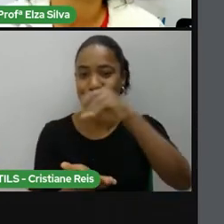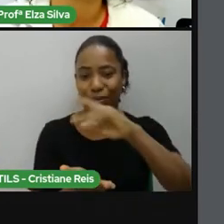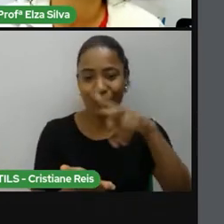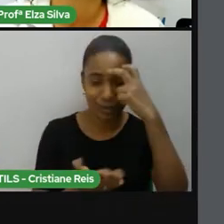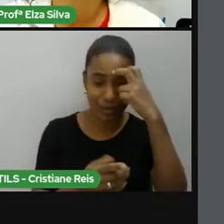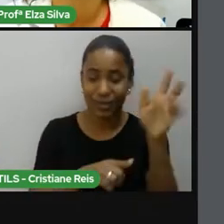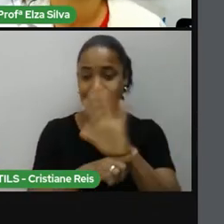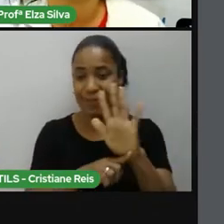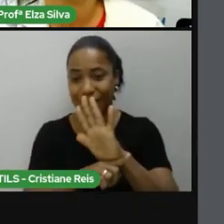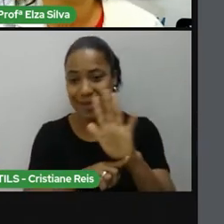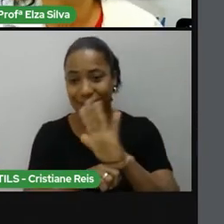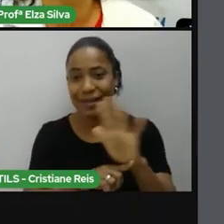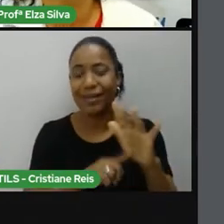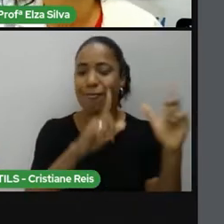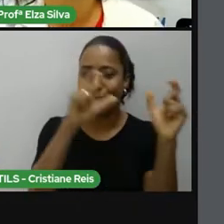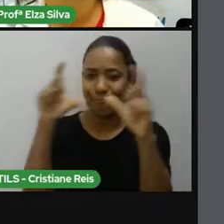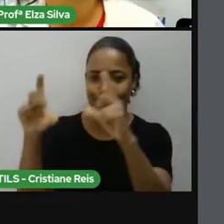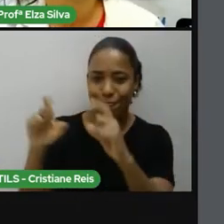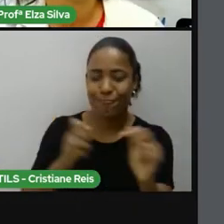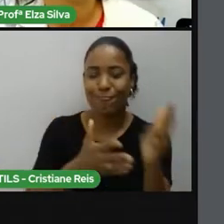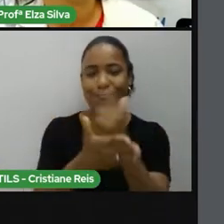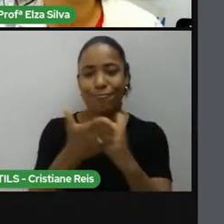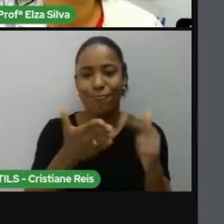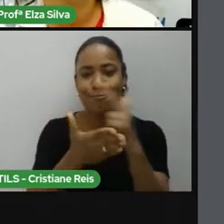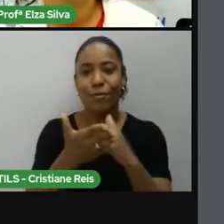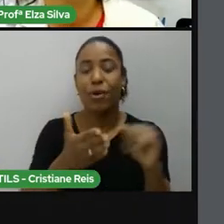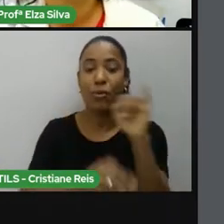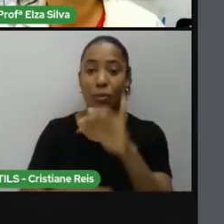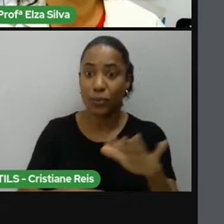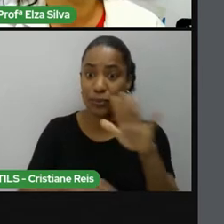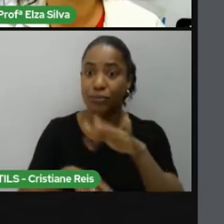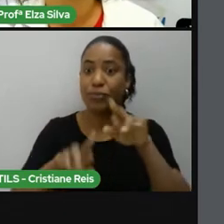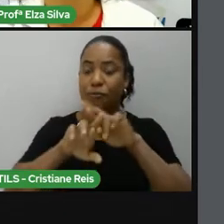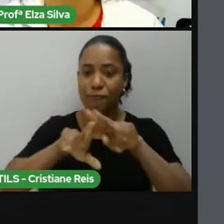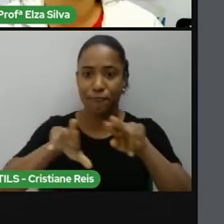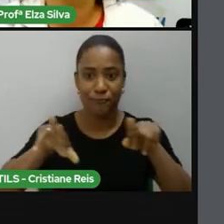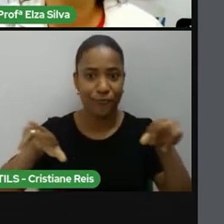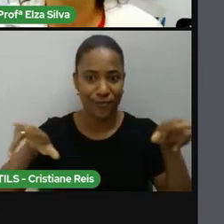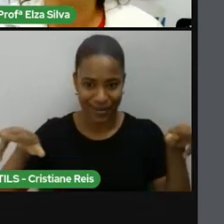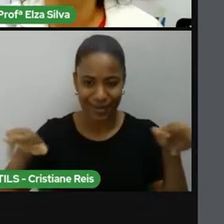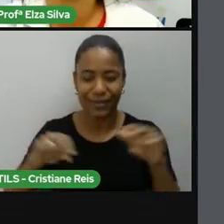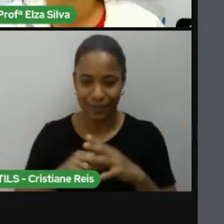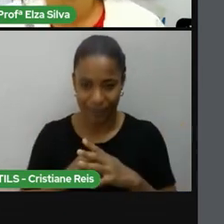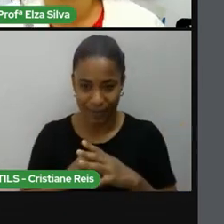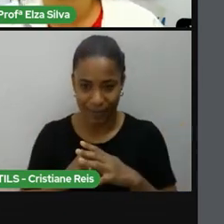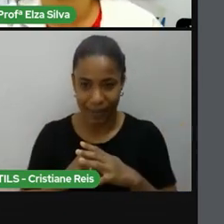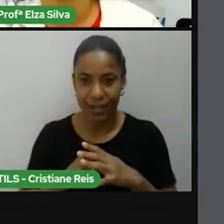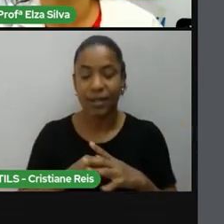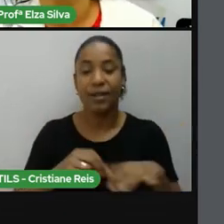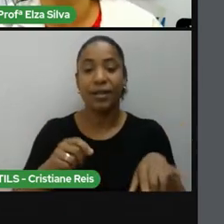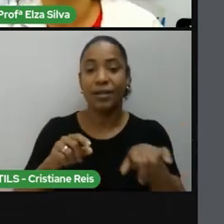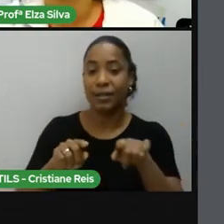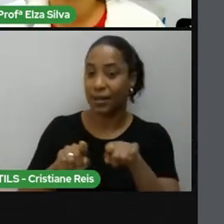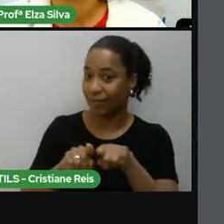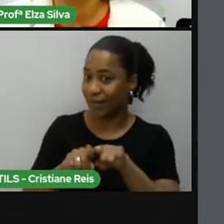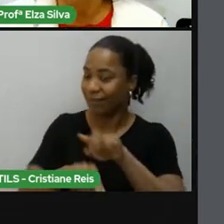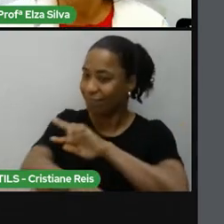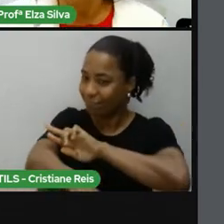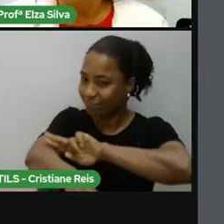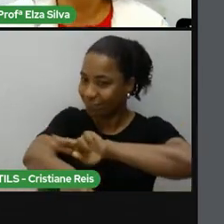gravuras, fotografias e etc. É claro que para valorizar a diversidade.